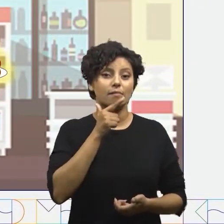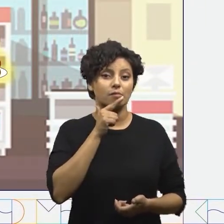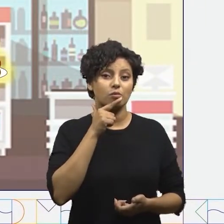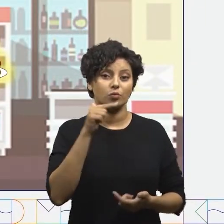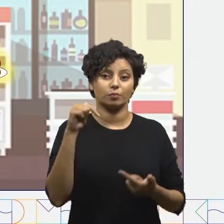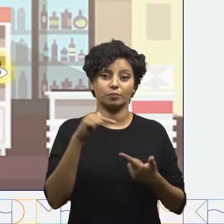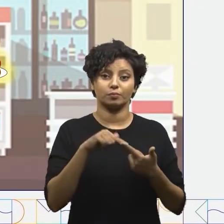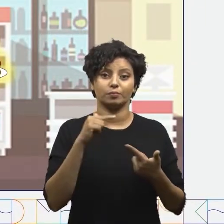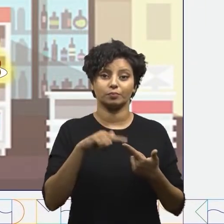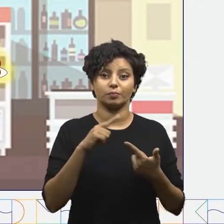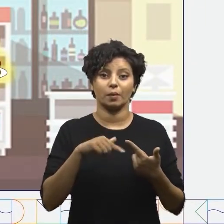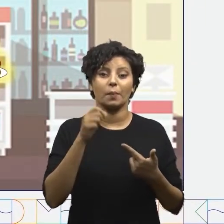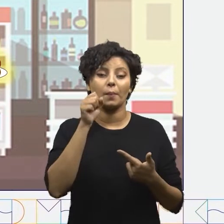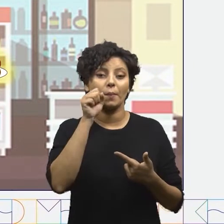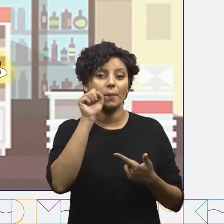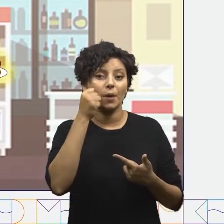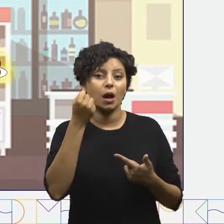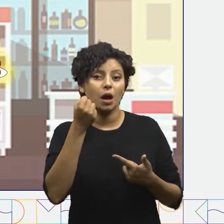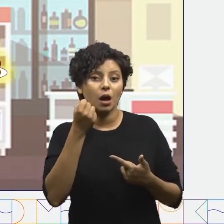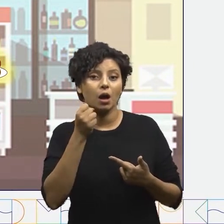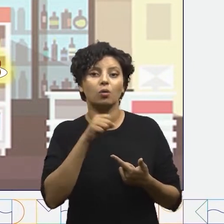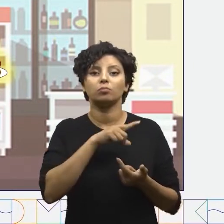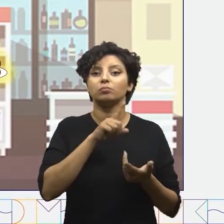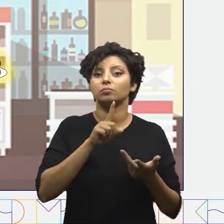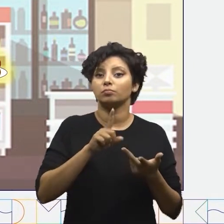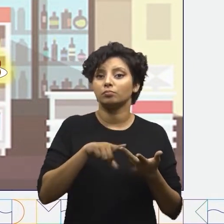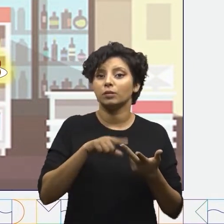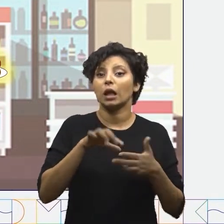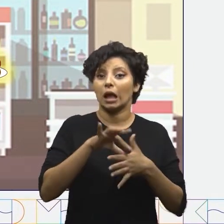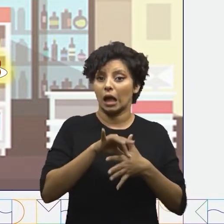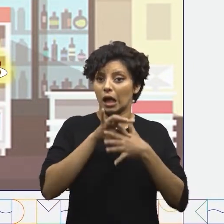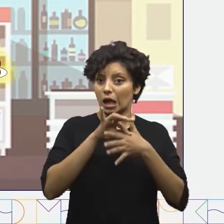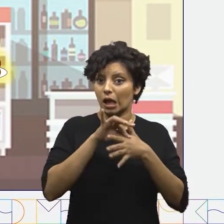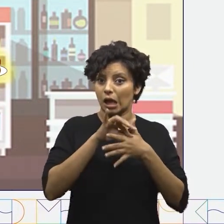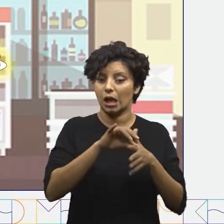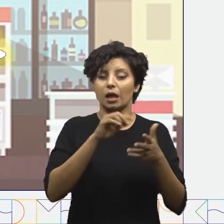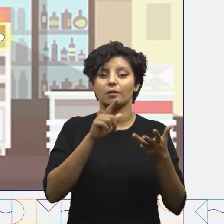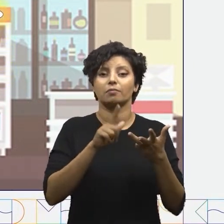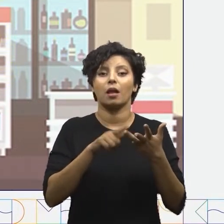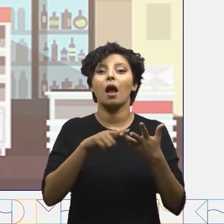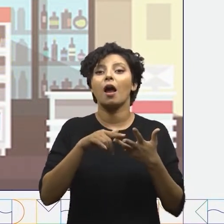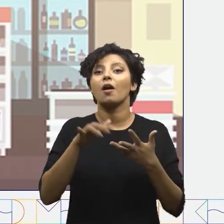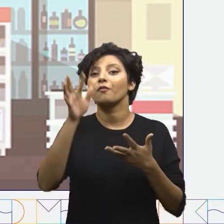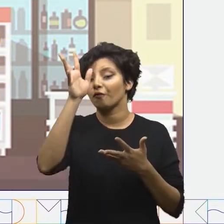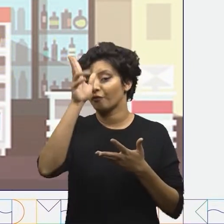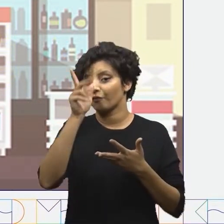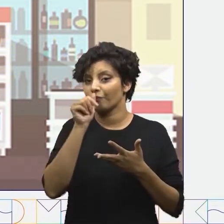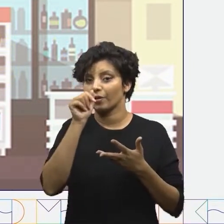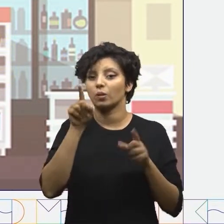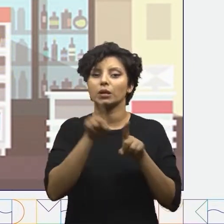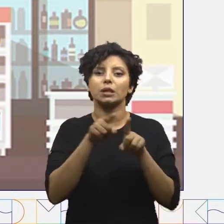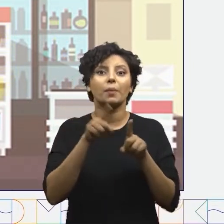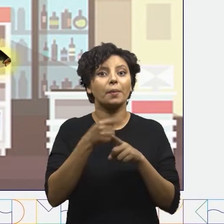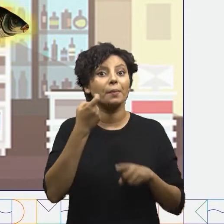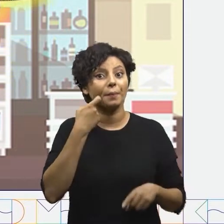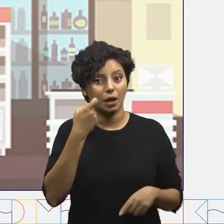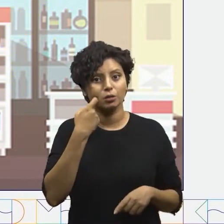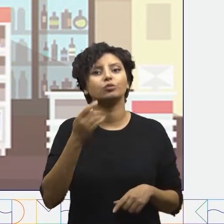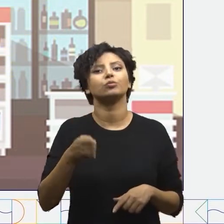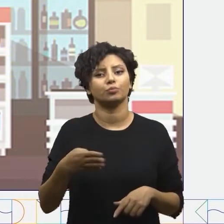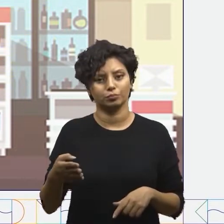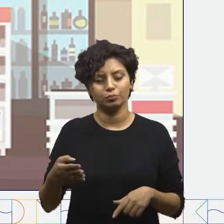podemos comprar pão, carne, frango e até mesmo